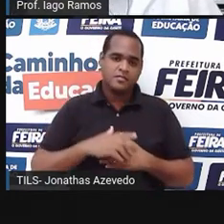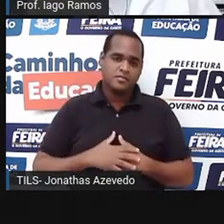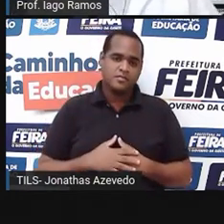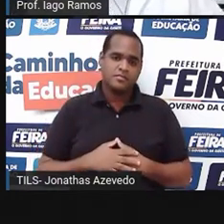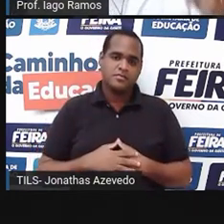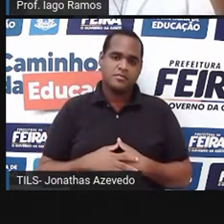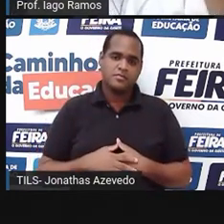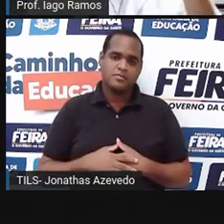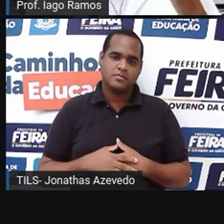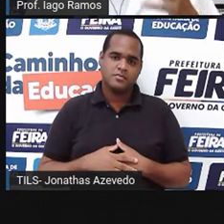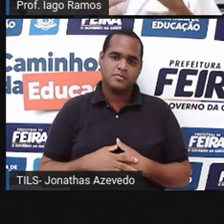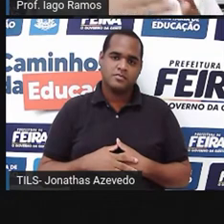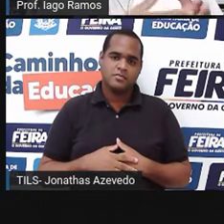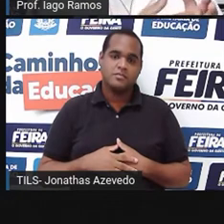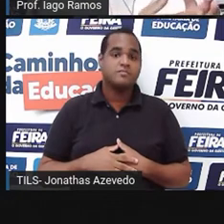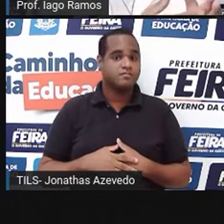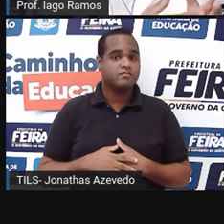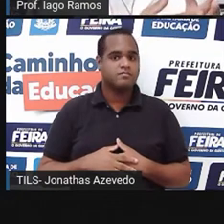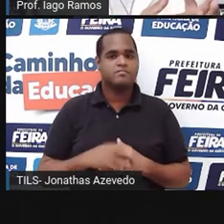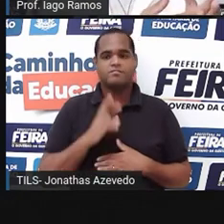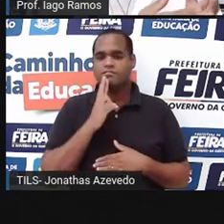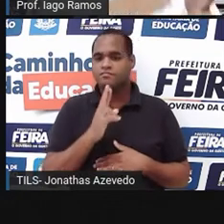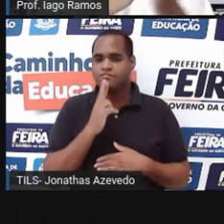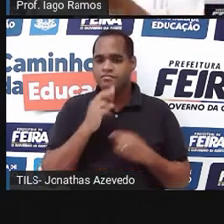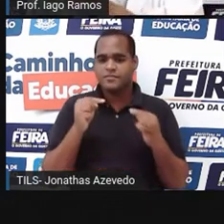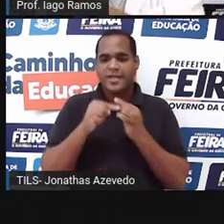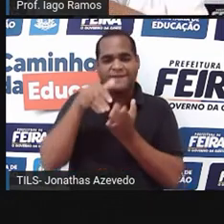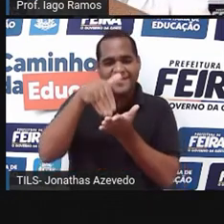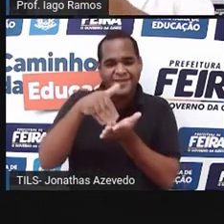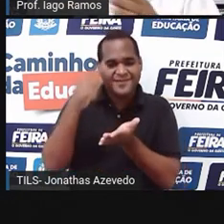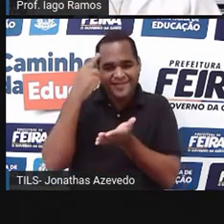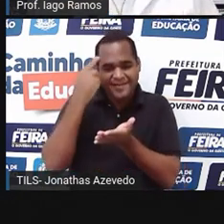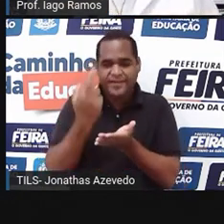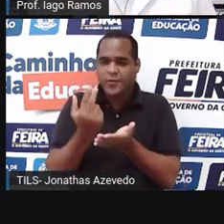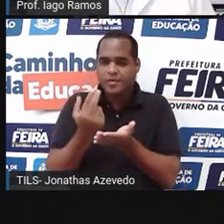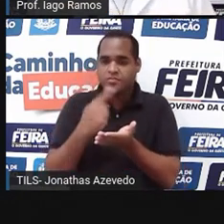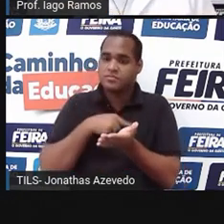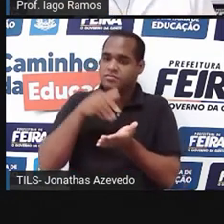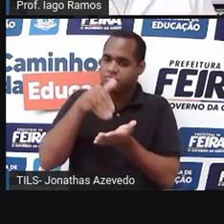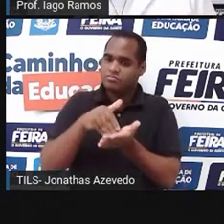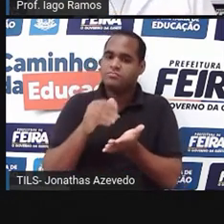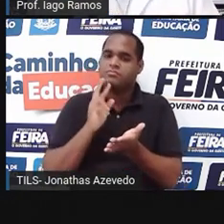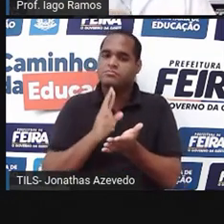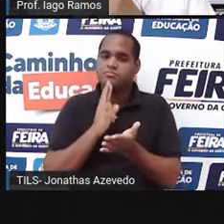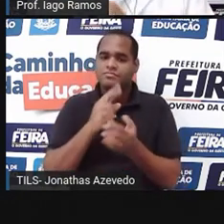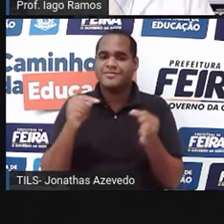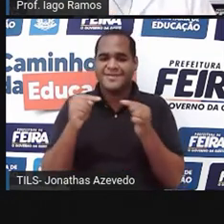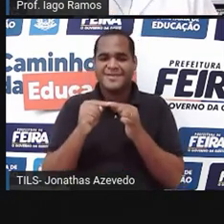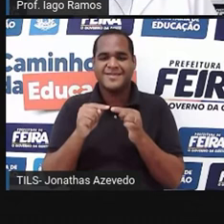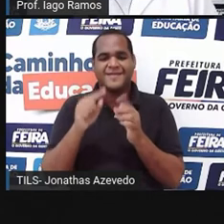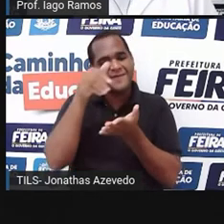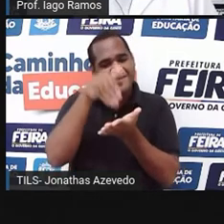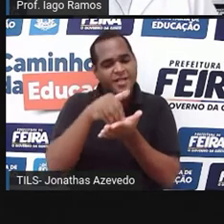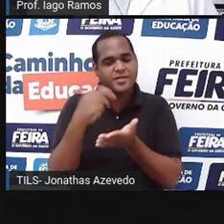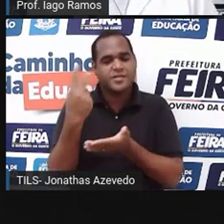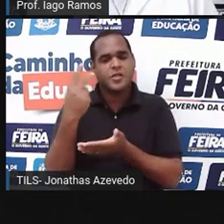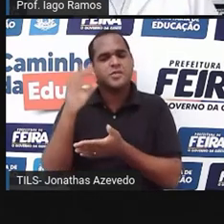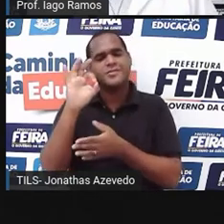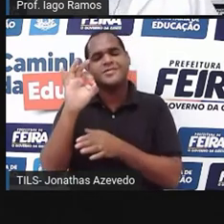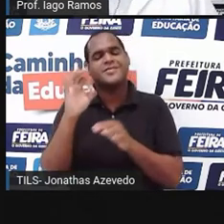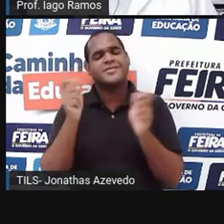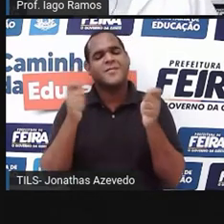garantir que se tem 2 gols ao final do primeiro tempo, vai ter 4 ao final do segundo tempo. Não há como garantir.